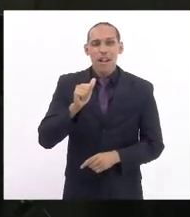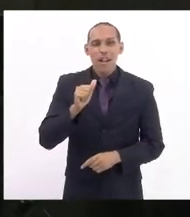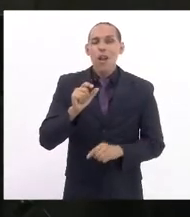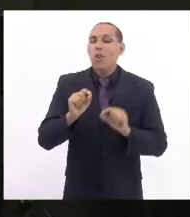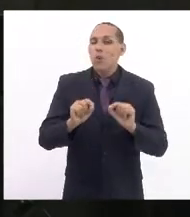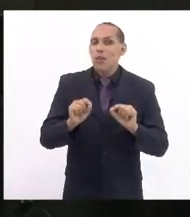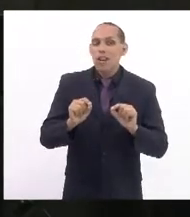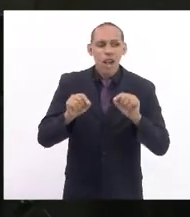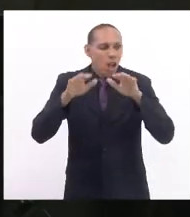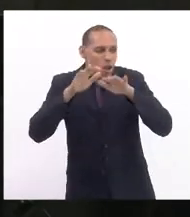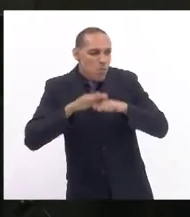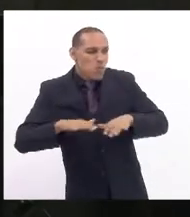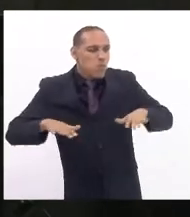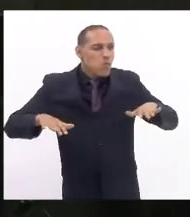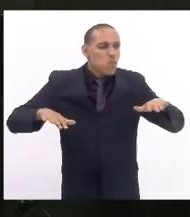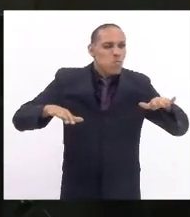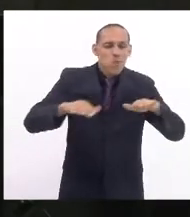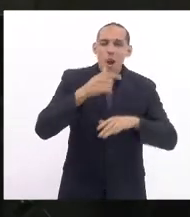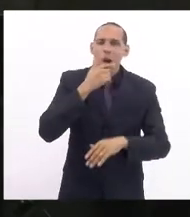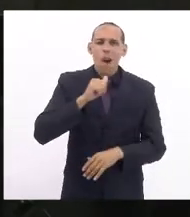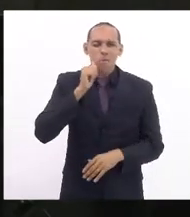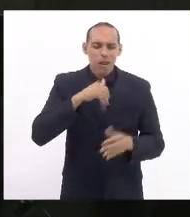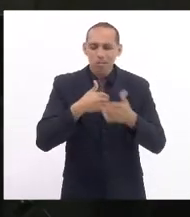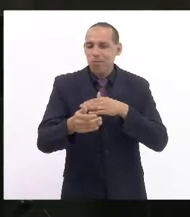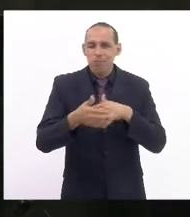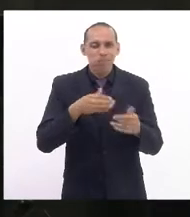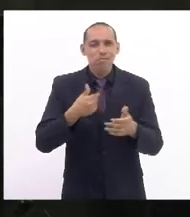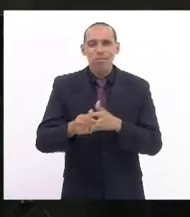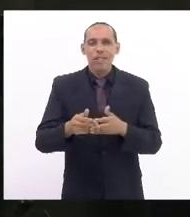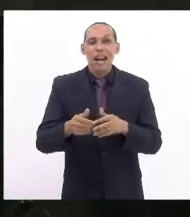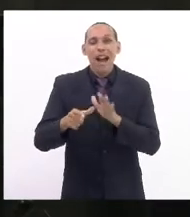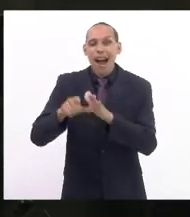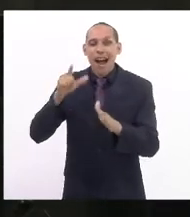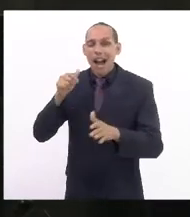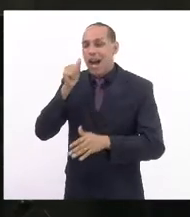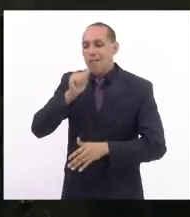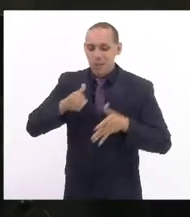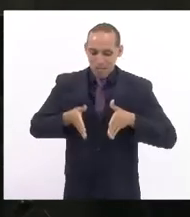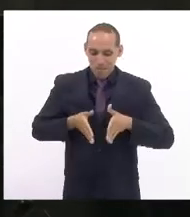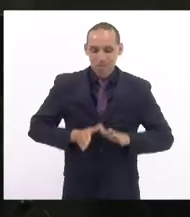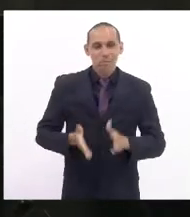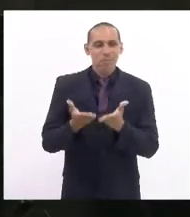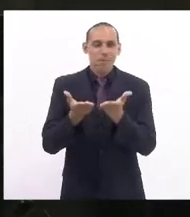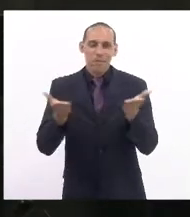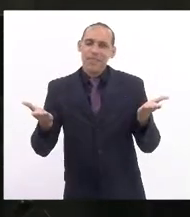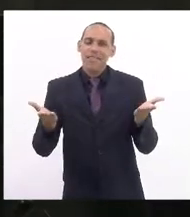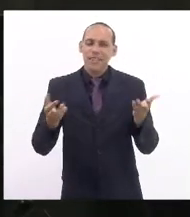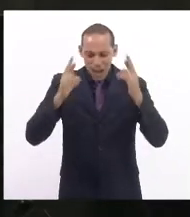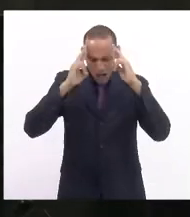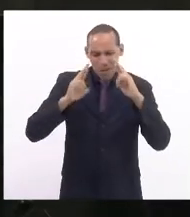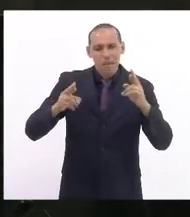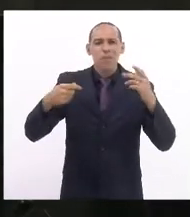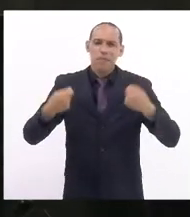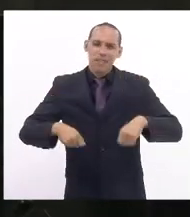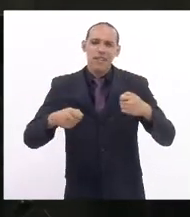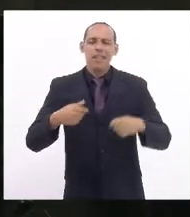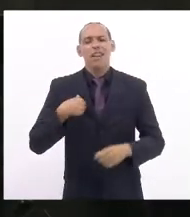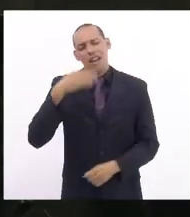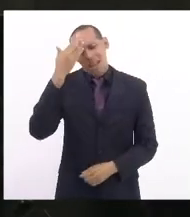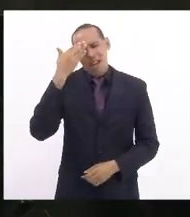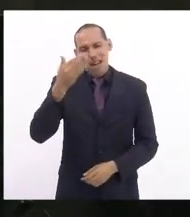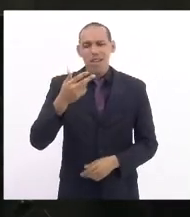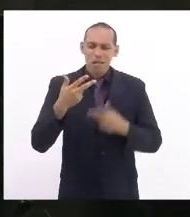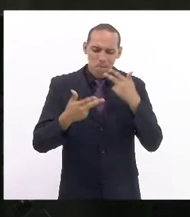independente de quem seja, nasceu de uma mulher, então precisa de todo o respeito. E eu quero agradecer aqui a minha palavra e